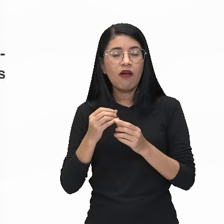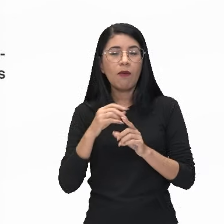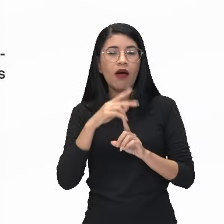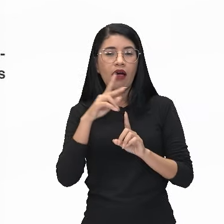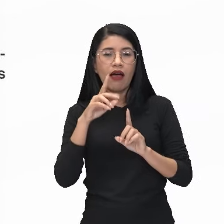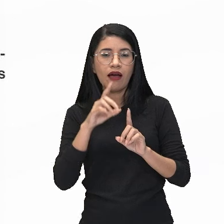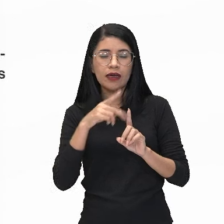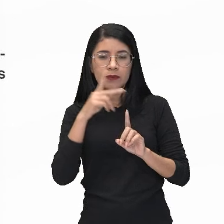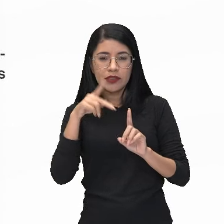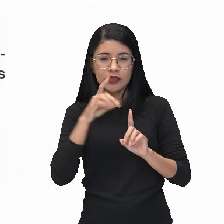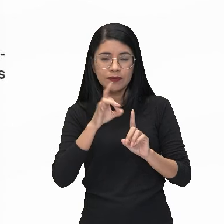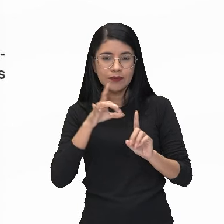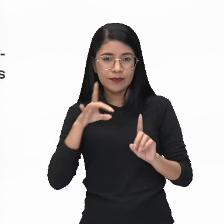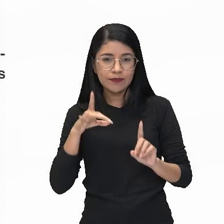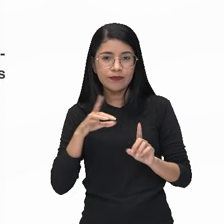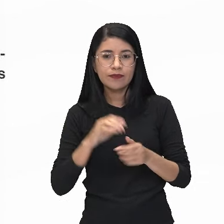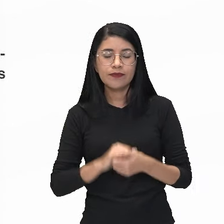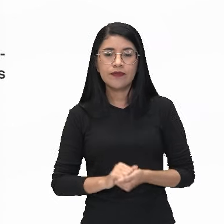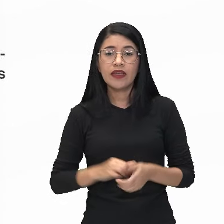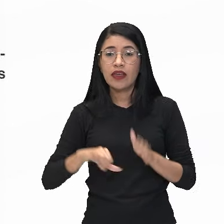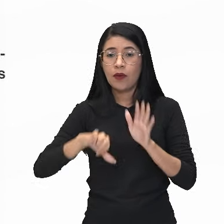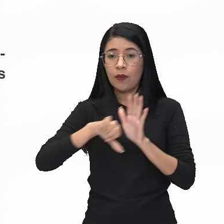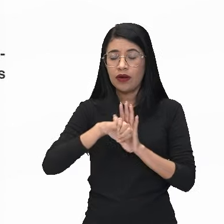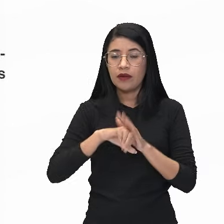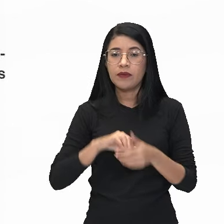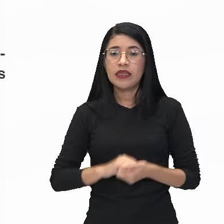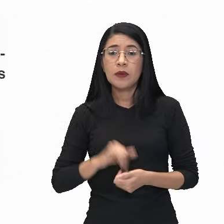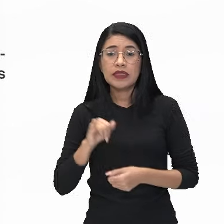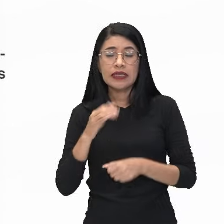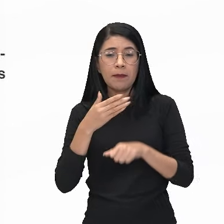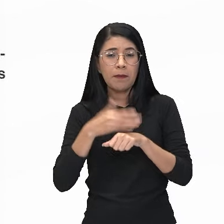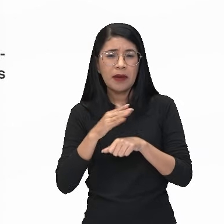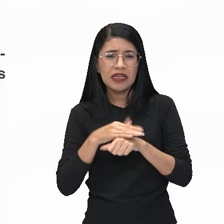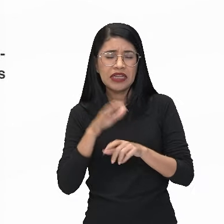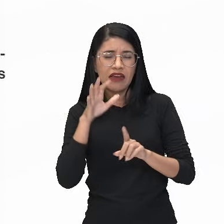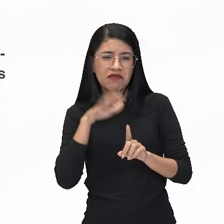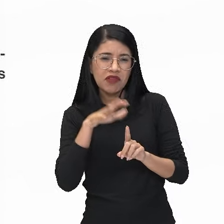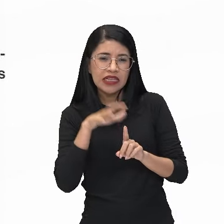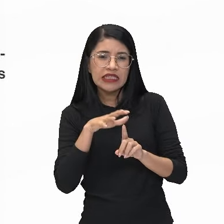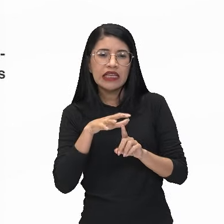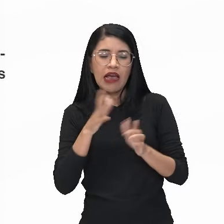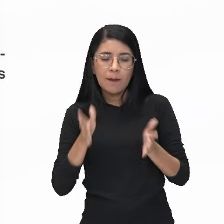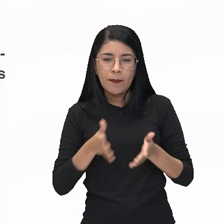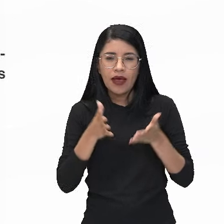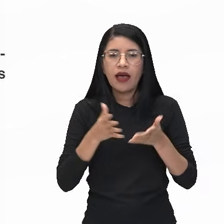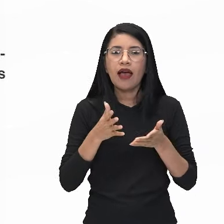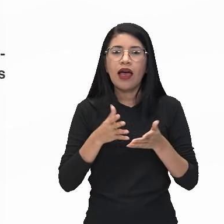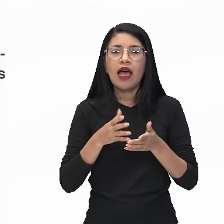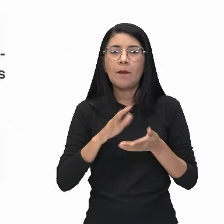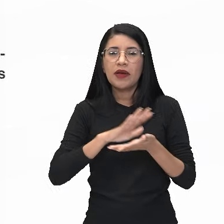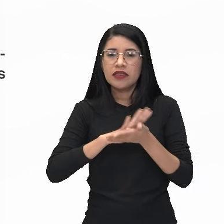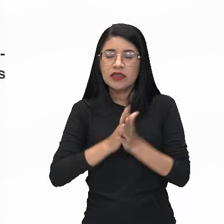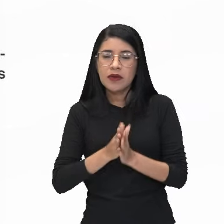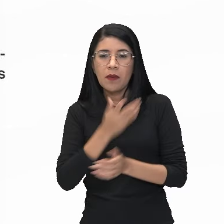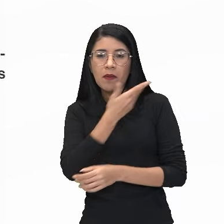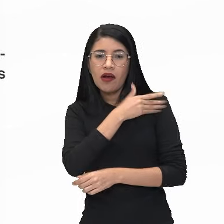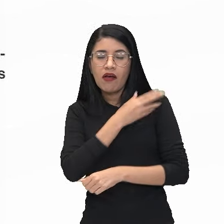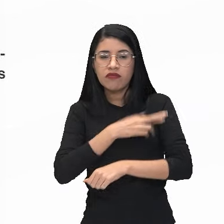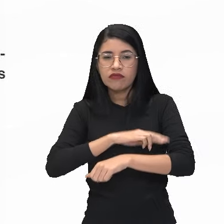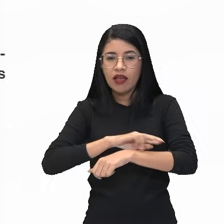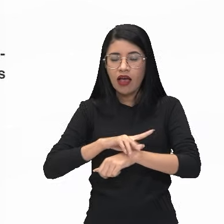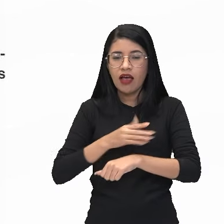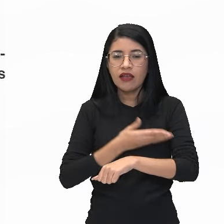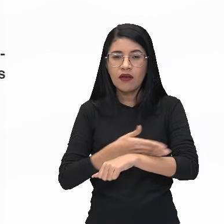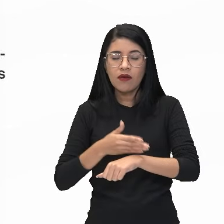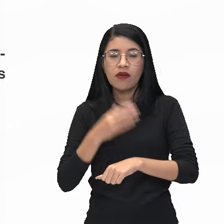de crime, né? Então, praticar, induzir ou incitar à discriminação ou preconceito de raça, cor, etnia, religião